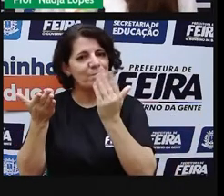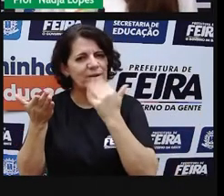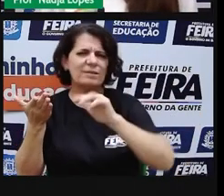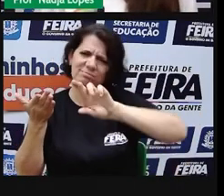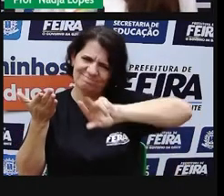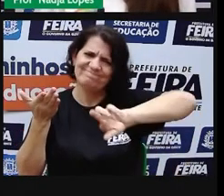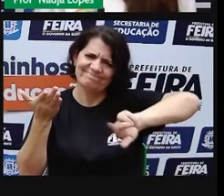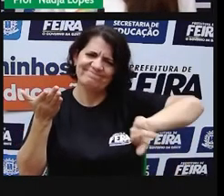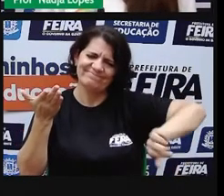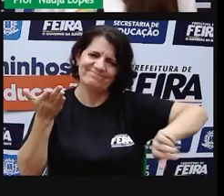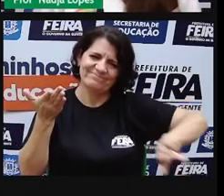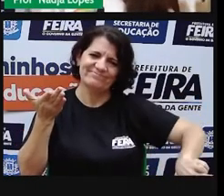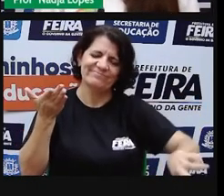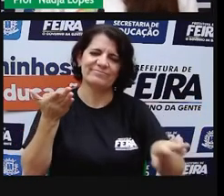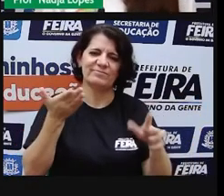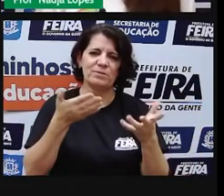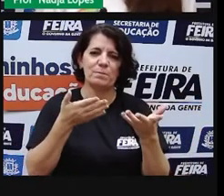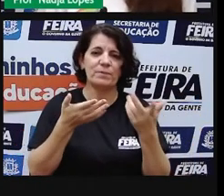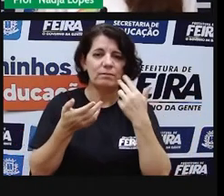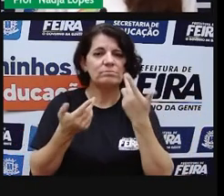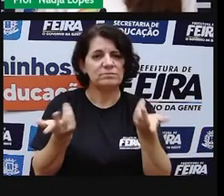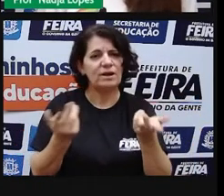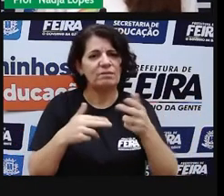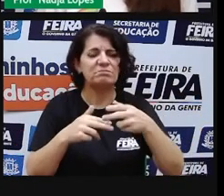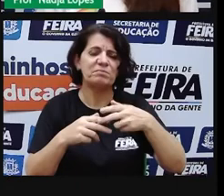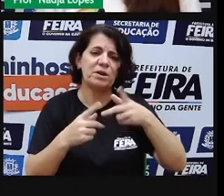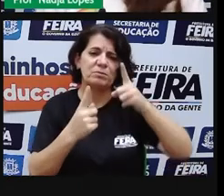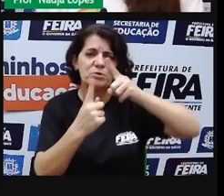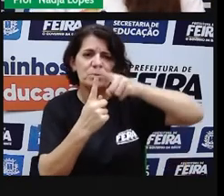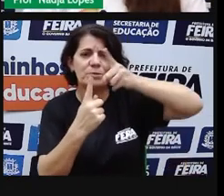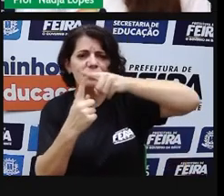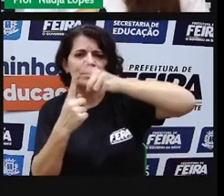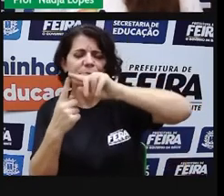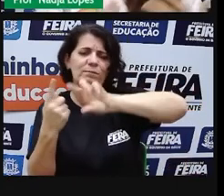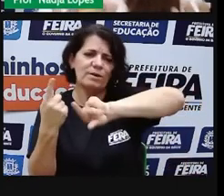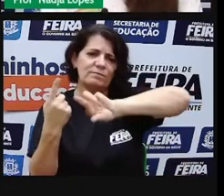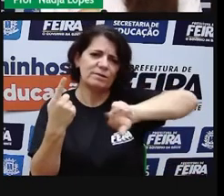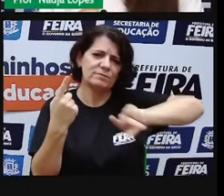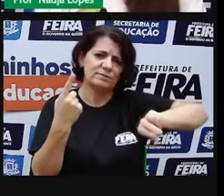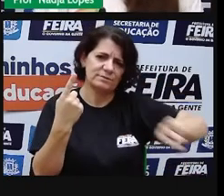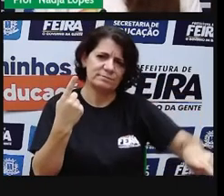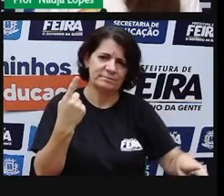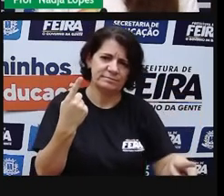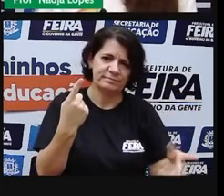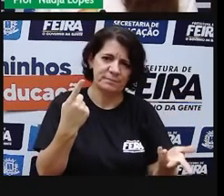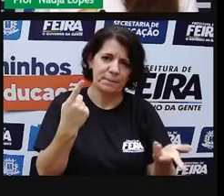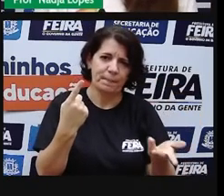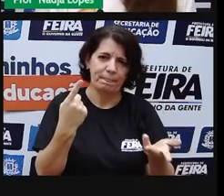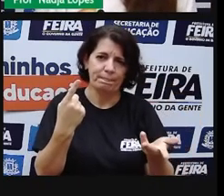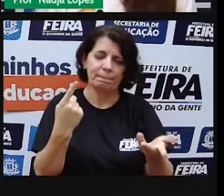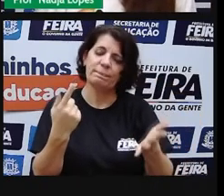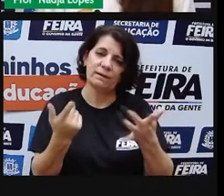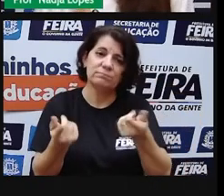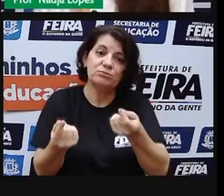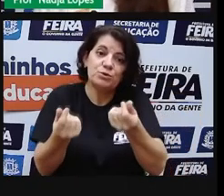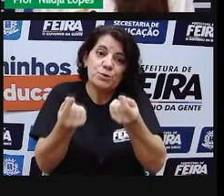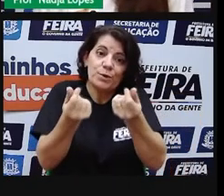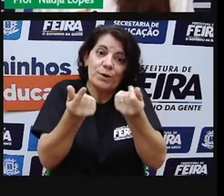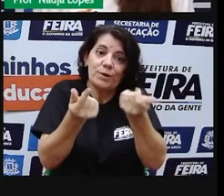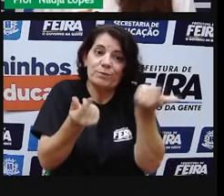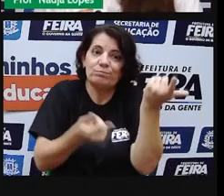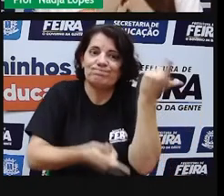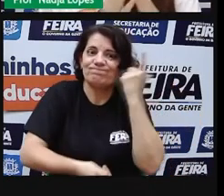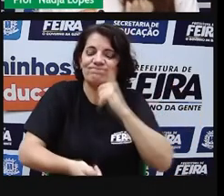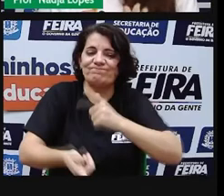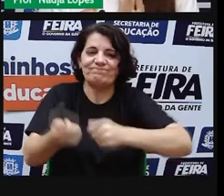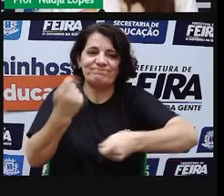outras formas também, né, de trabalho, de gerar emprego, de gerar renda. Então, atividade